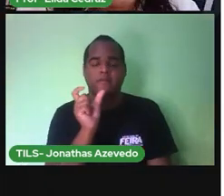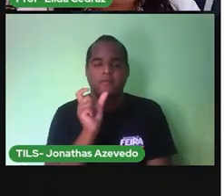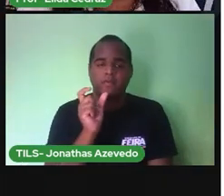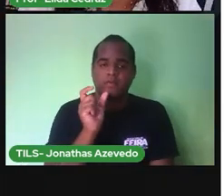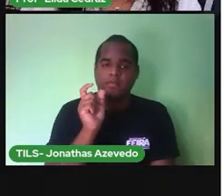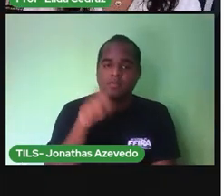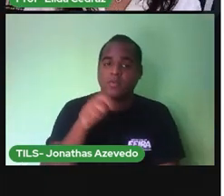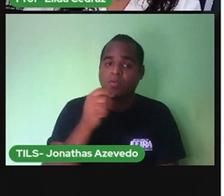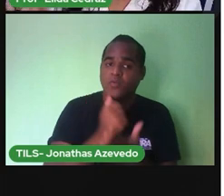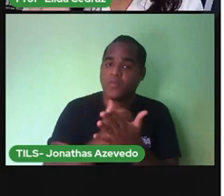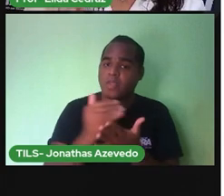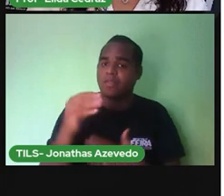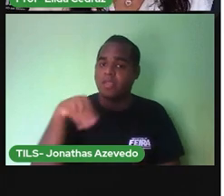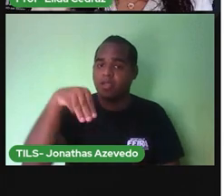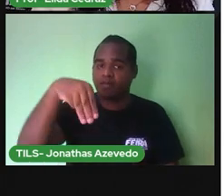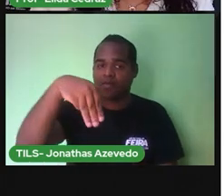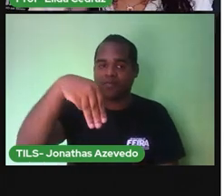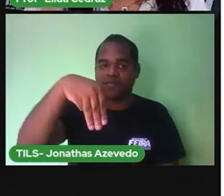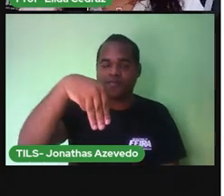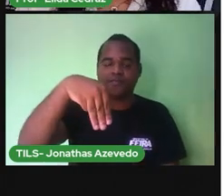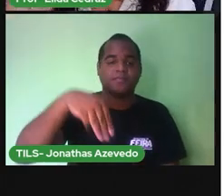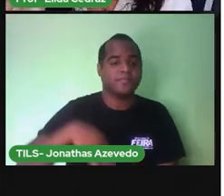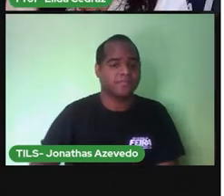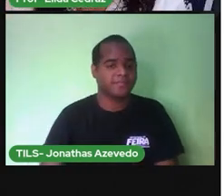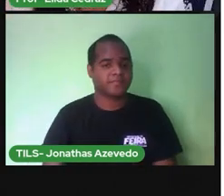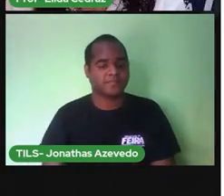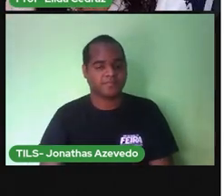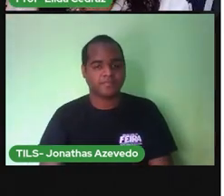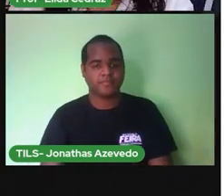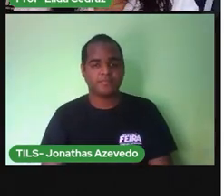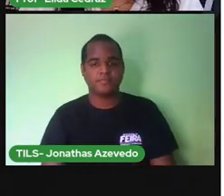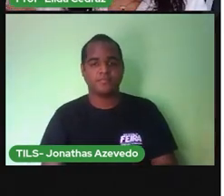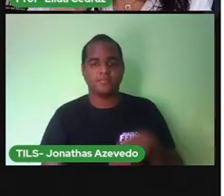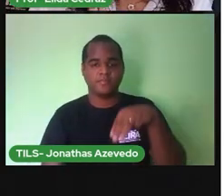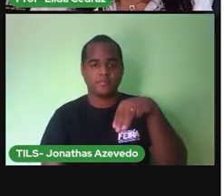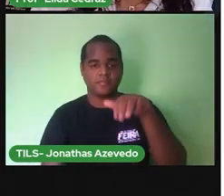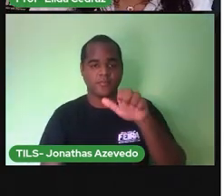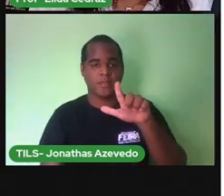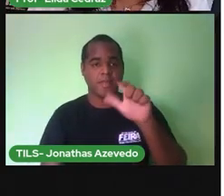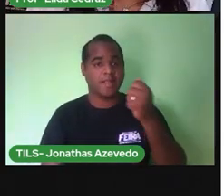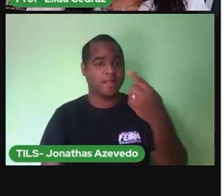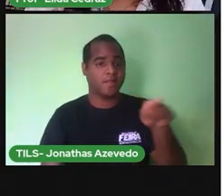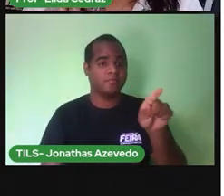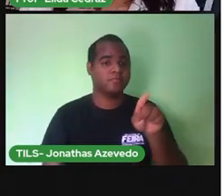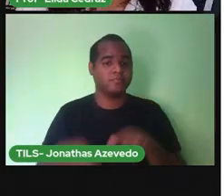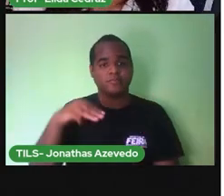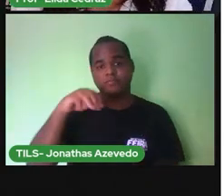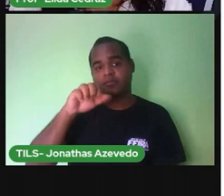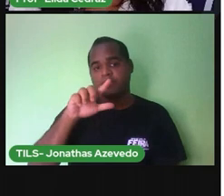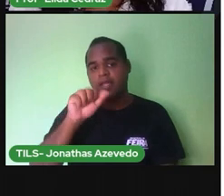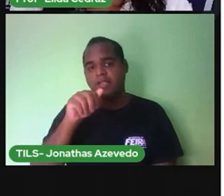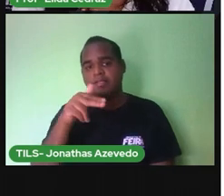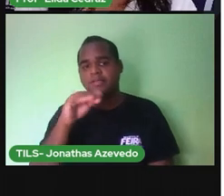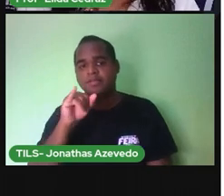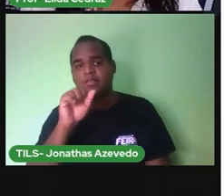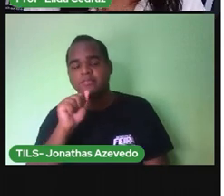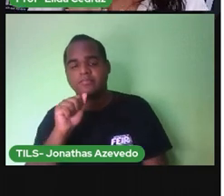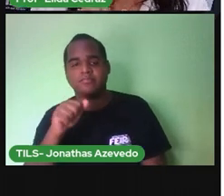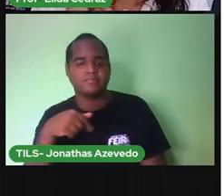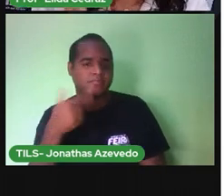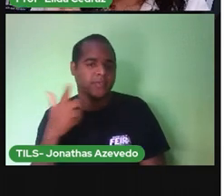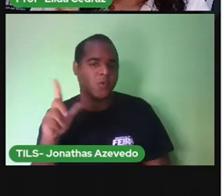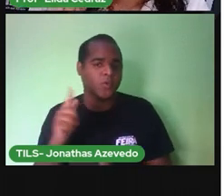M Além de melão E melancia Escreva abaixo